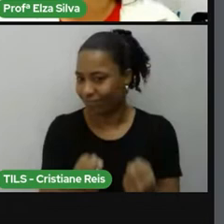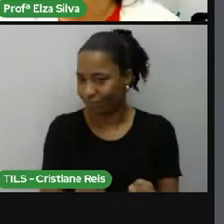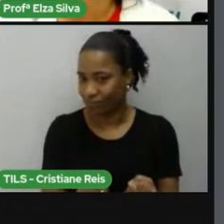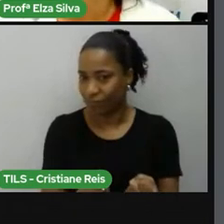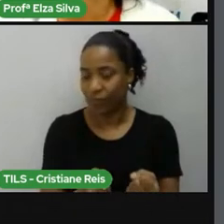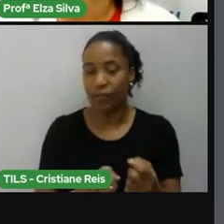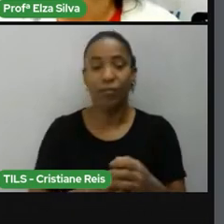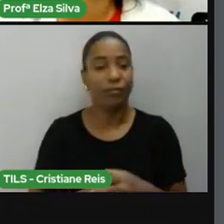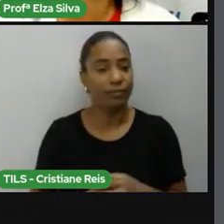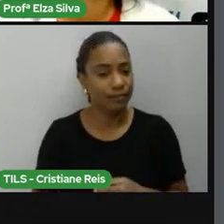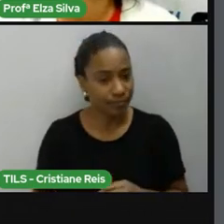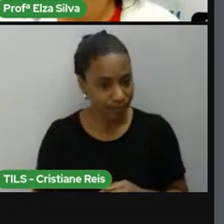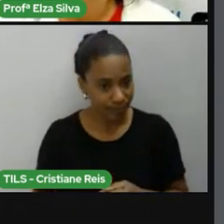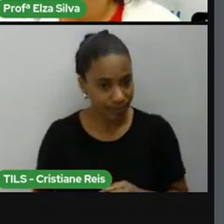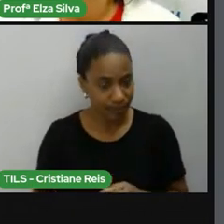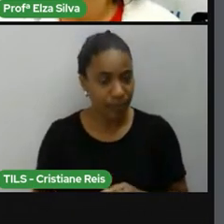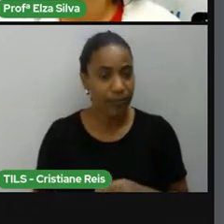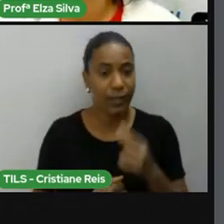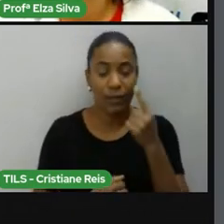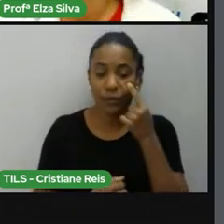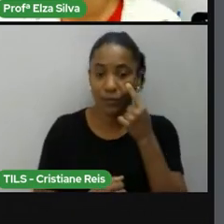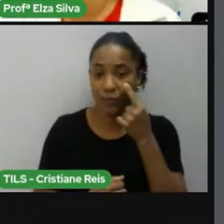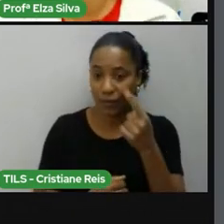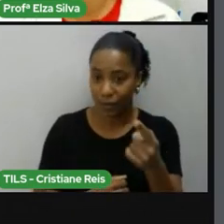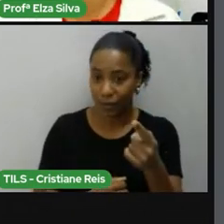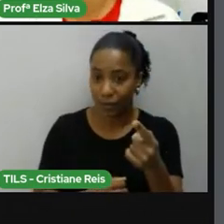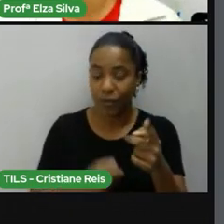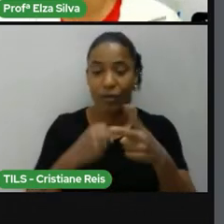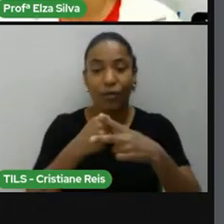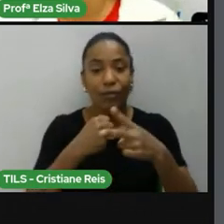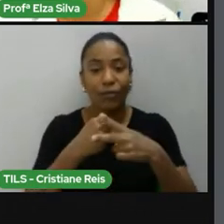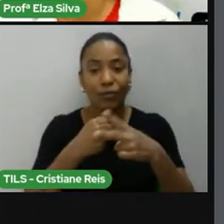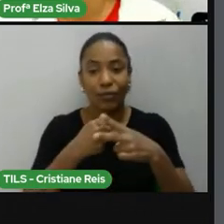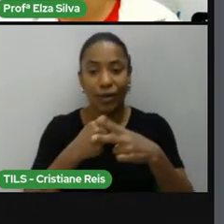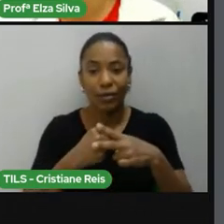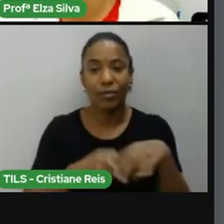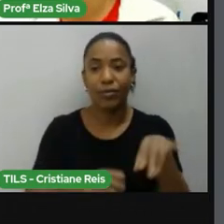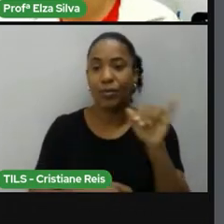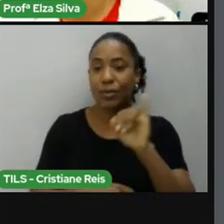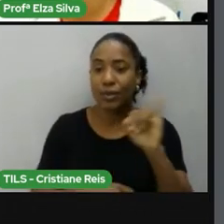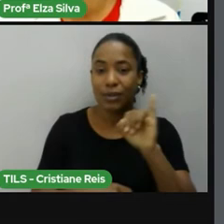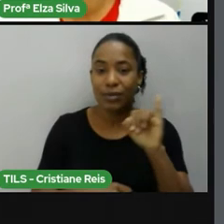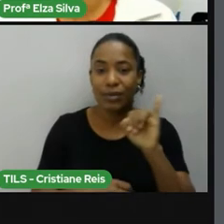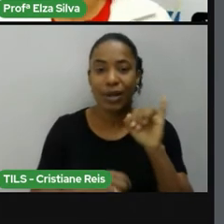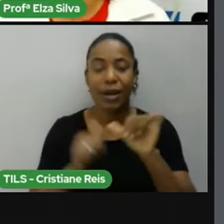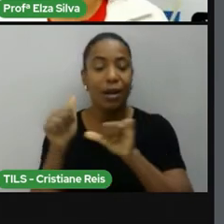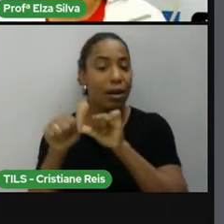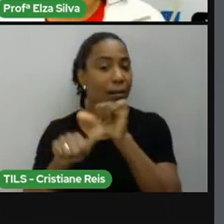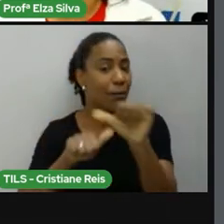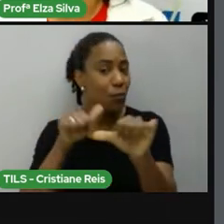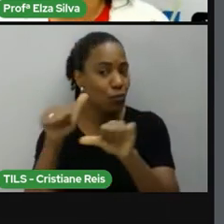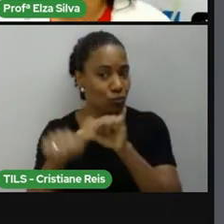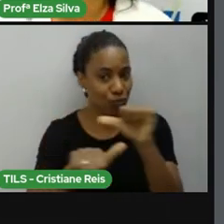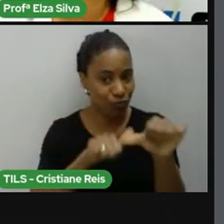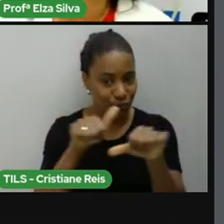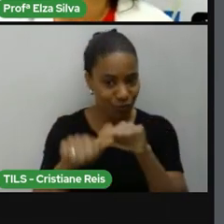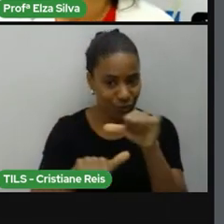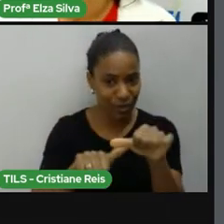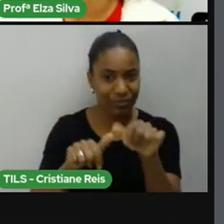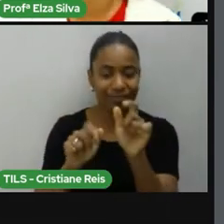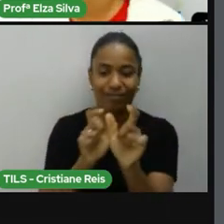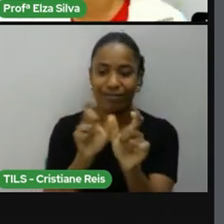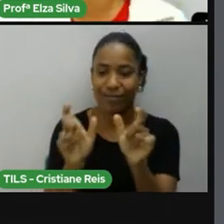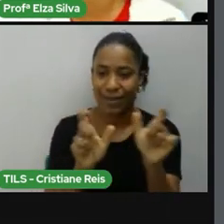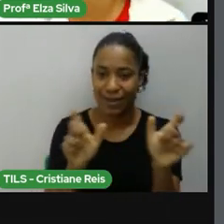verbos irregulares lembram? Eles variam quanto a escrita Isso significa dizer que